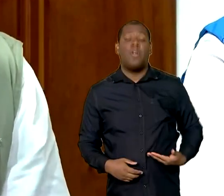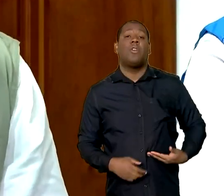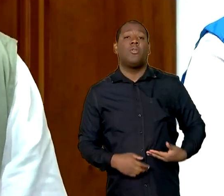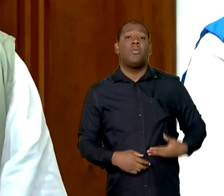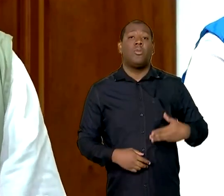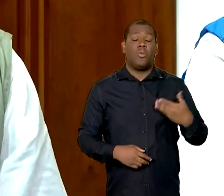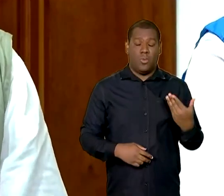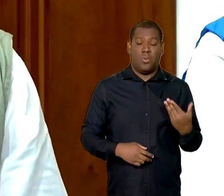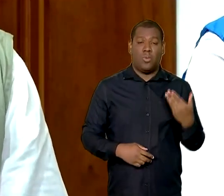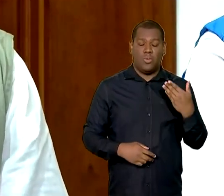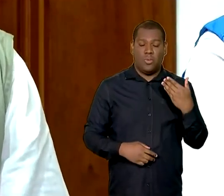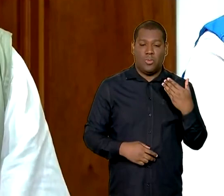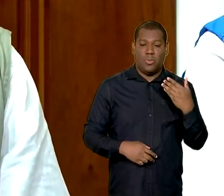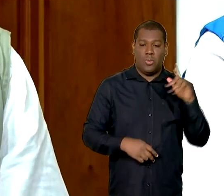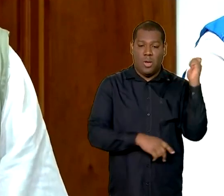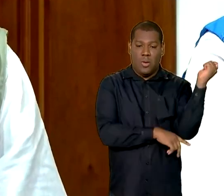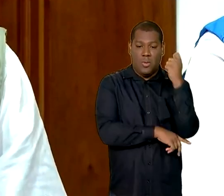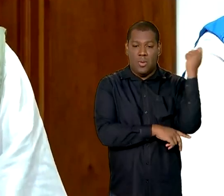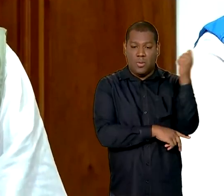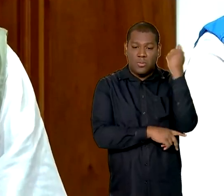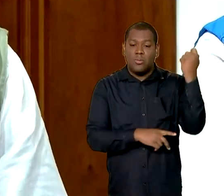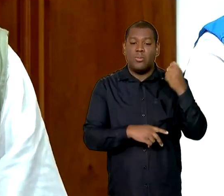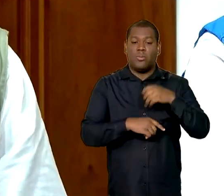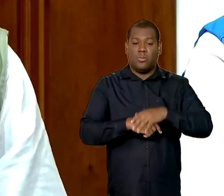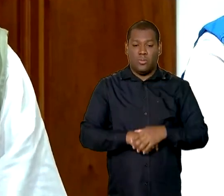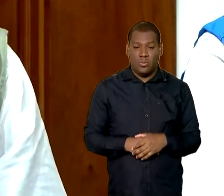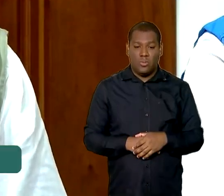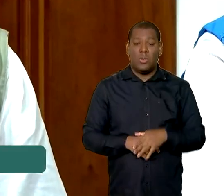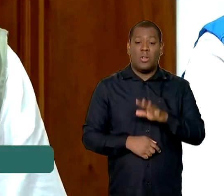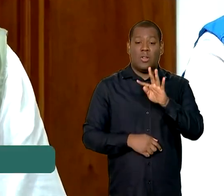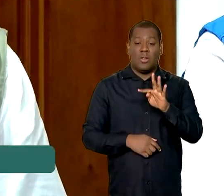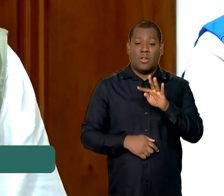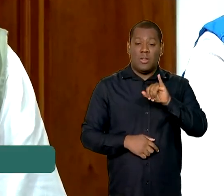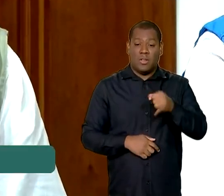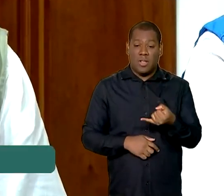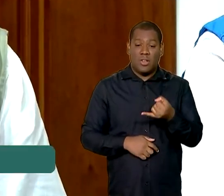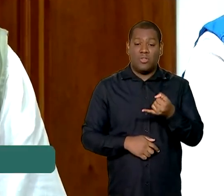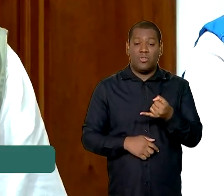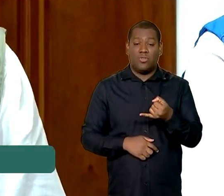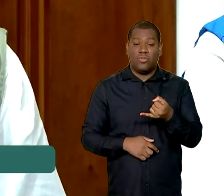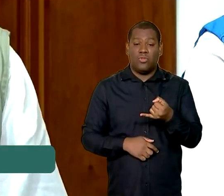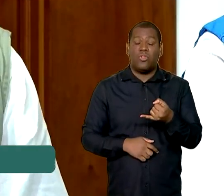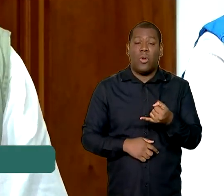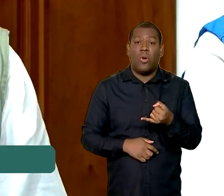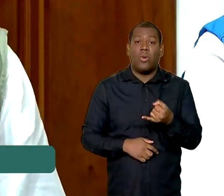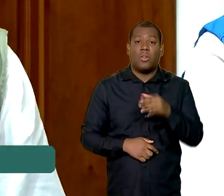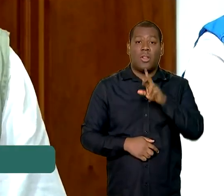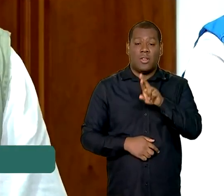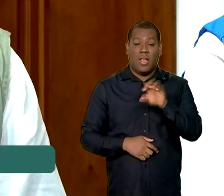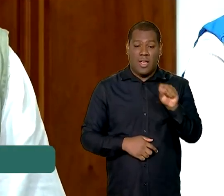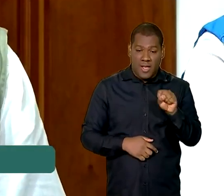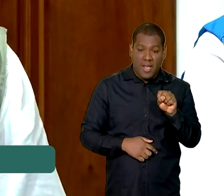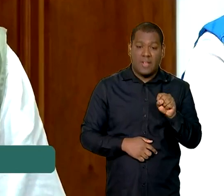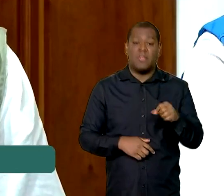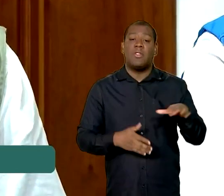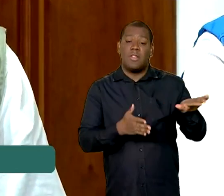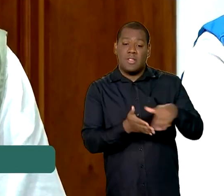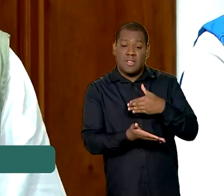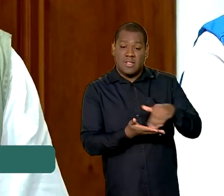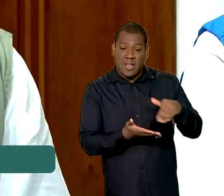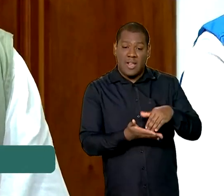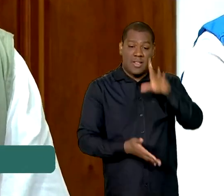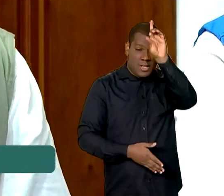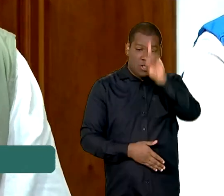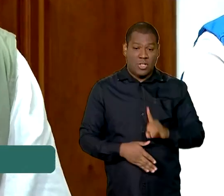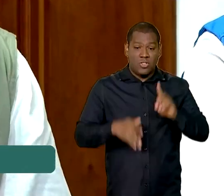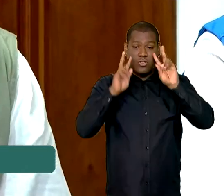Tribunal de Justiça do Rio Grande do Sul, a Secretaria de Direitos Humanos e Justiça e Direitos Humanos do Rio Grande do Sul,